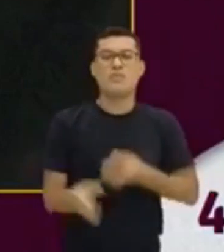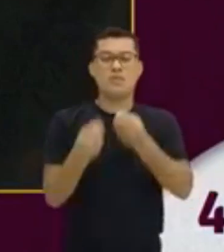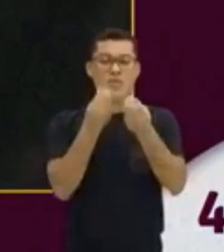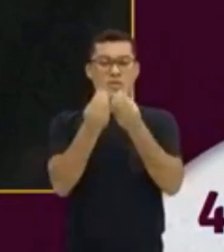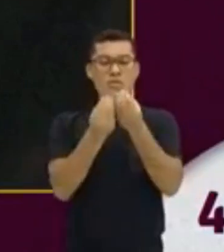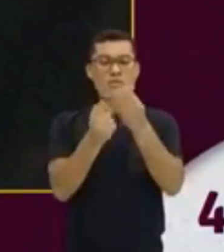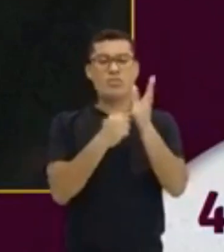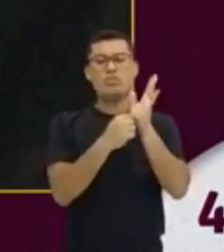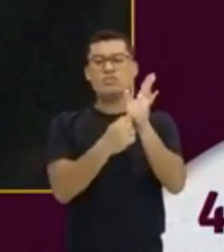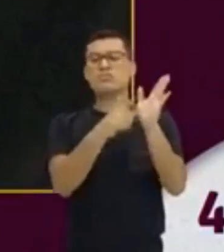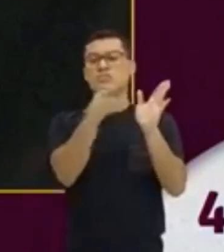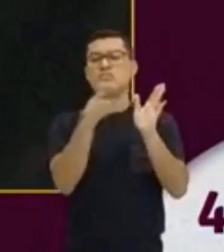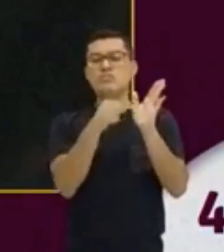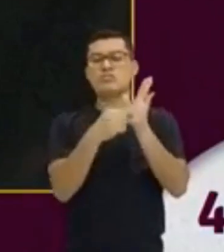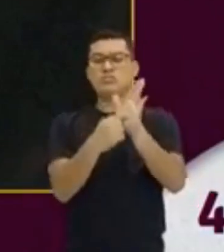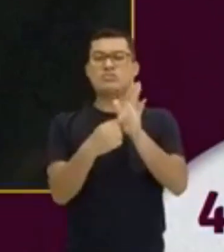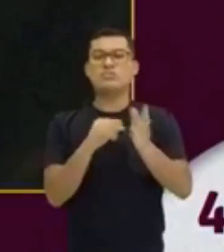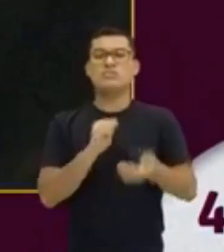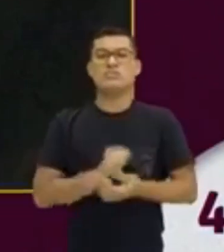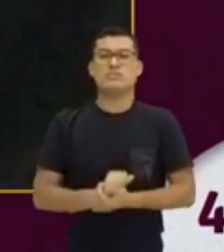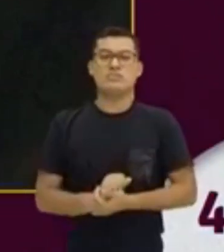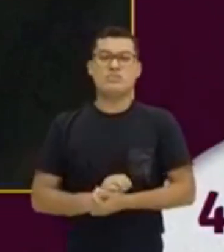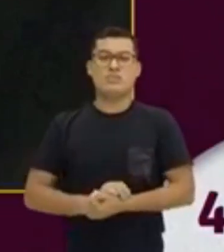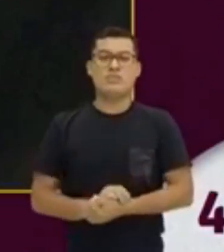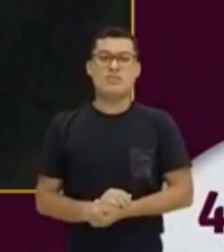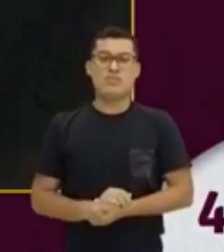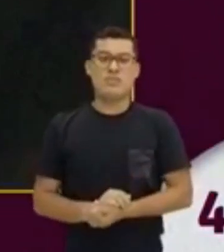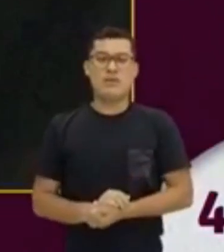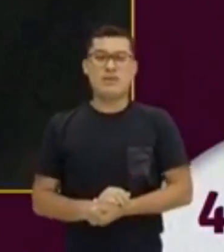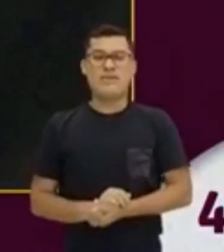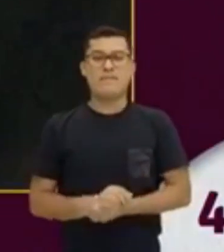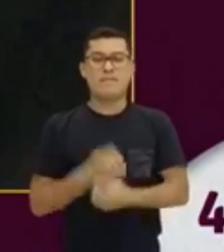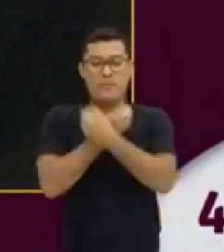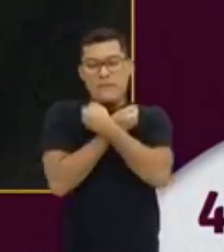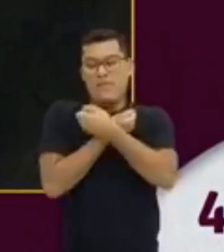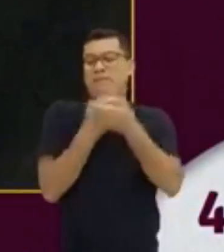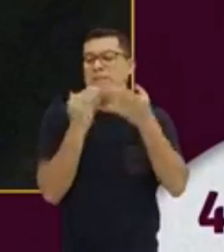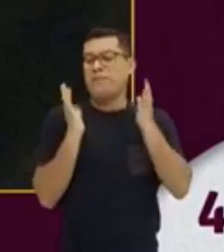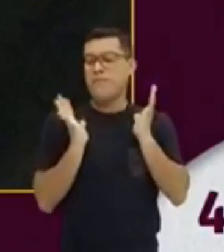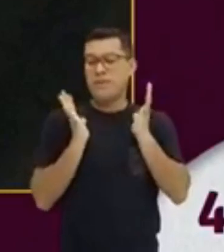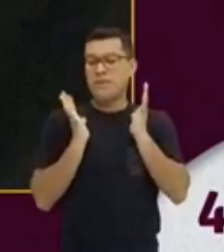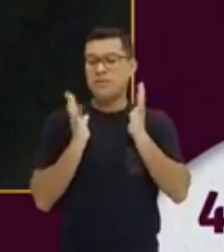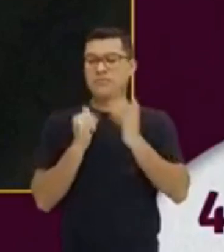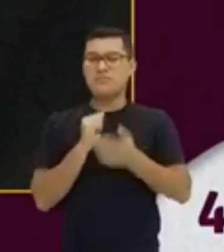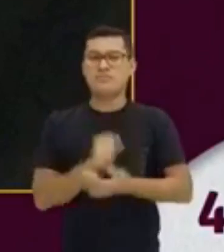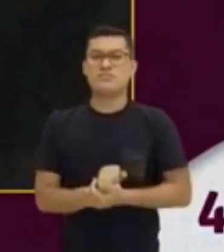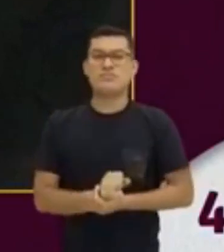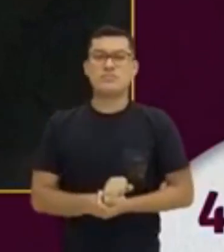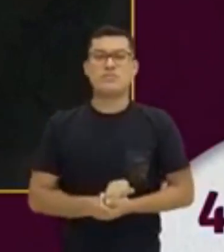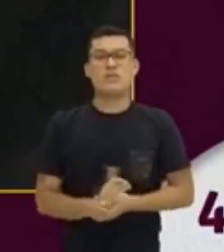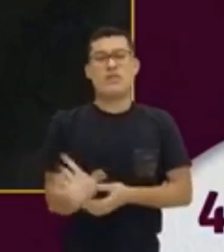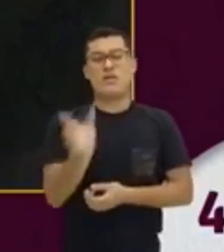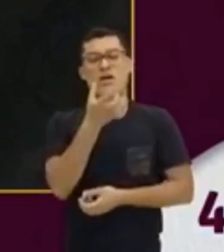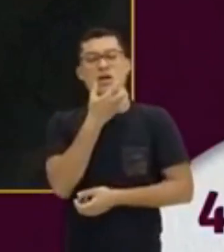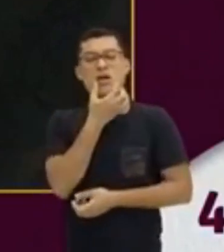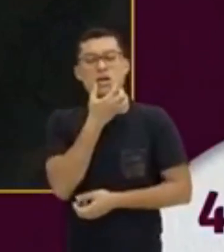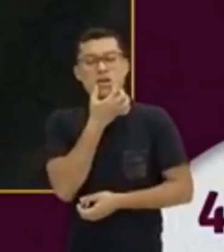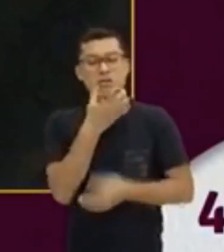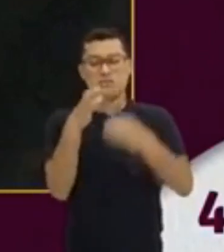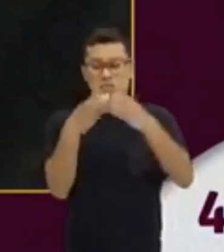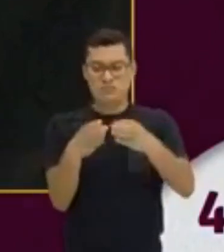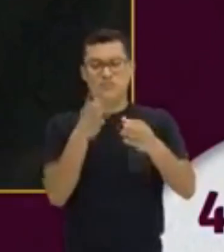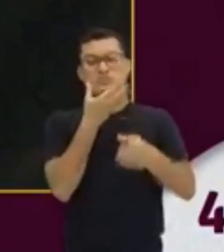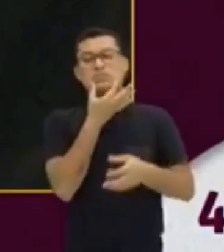apresentariam? Eu sou a escritor. William Shakespeare. I am from England. Aqui o lugar.